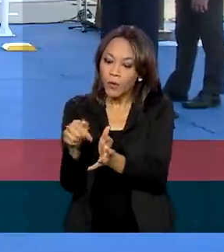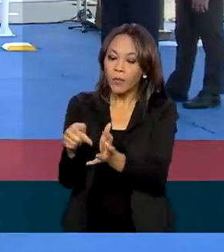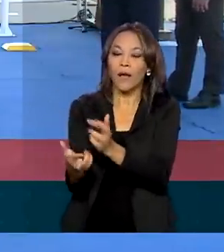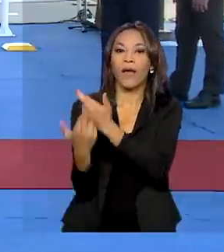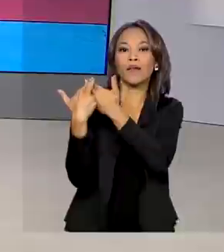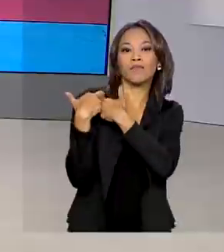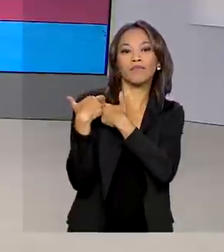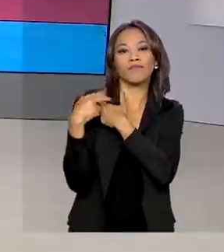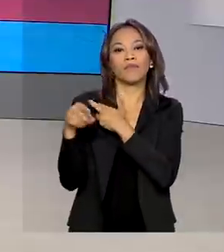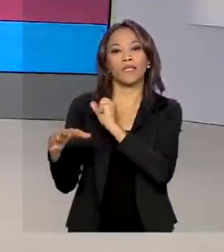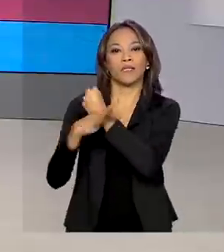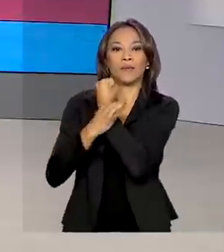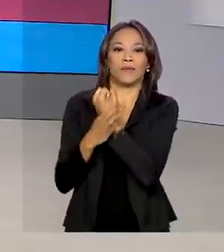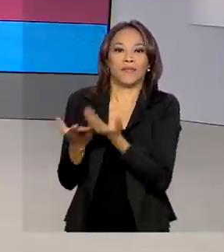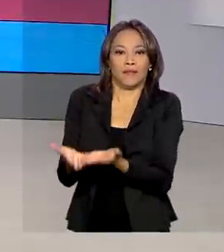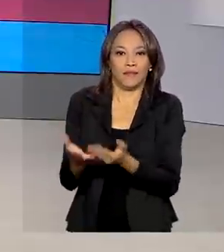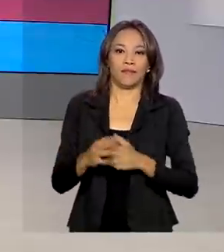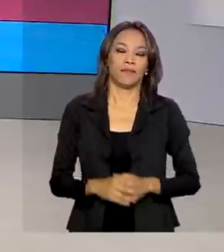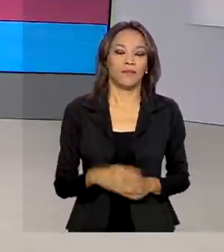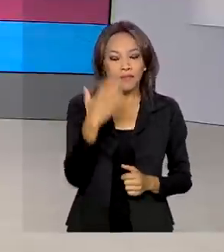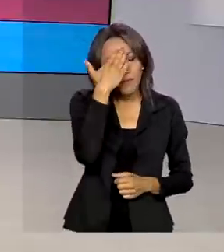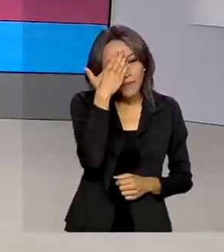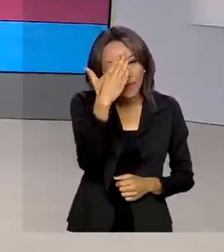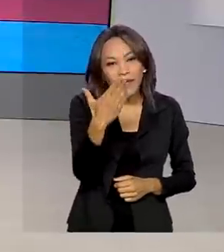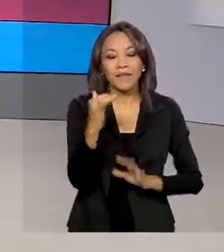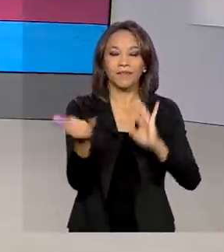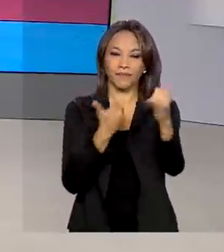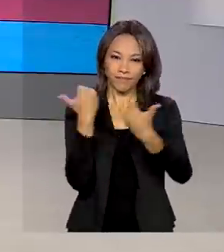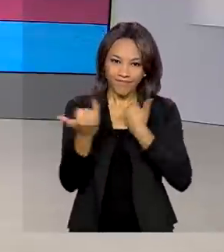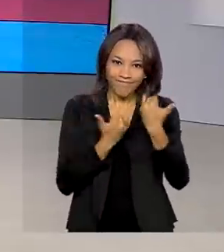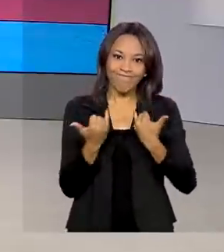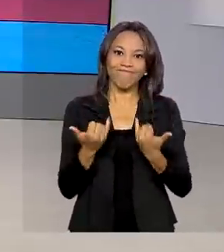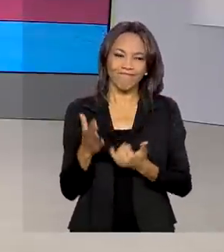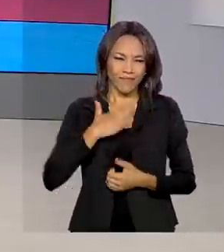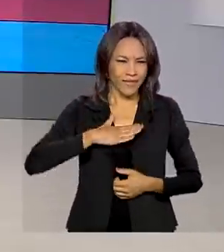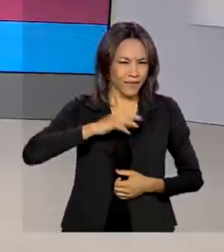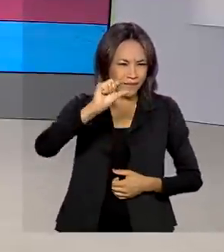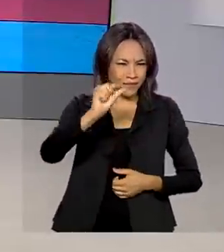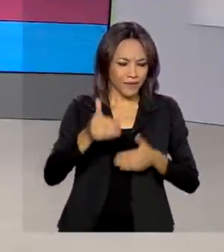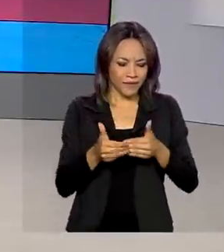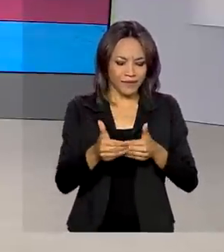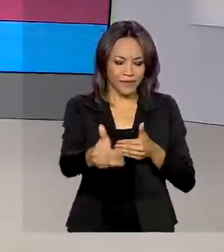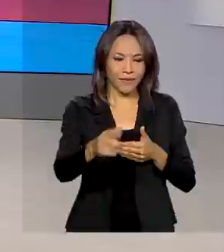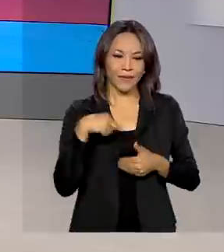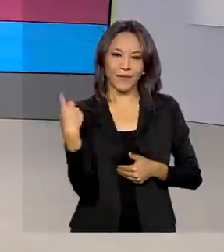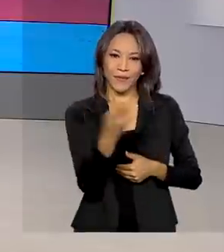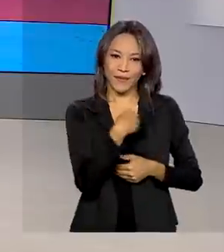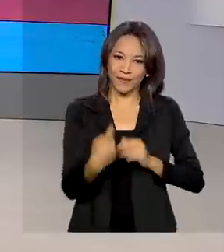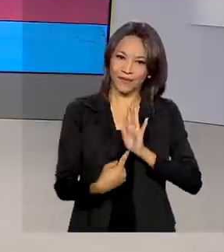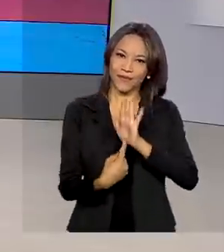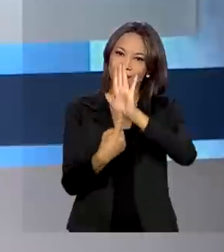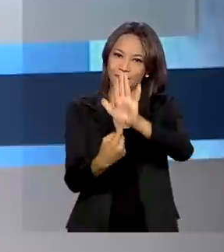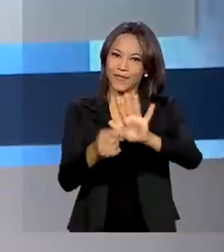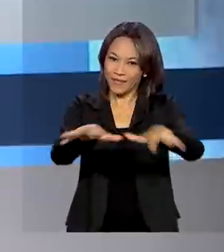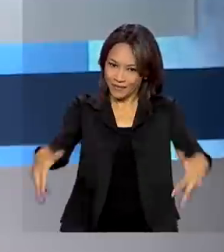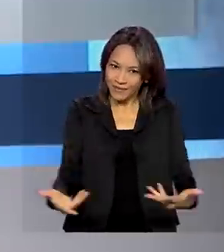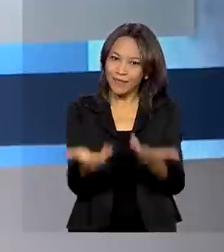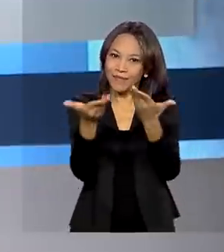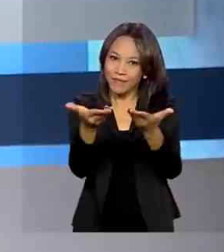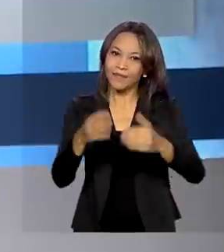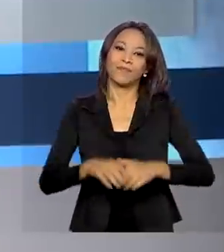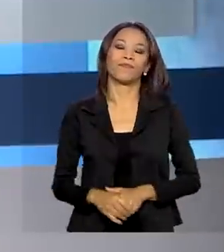Renata. Tá certo, Dimas. Muito obrigada pelas suas informações ao vivo. Lembrando que daqui a pouco a TV Brasil vai transmitir essa cerimônia.